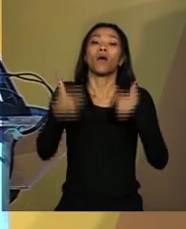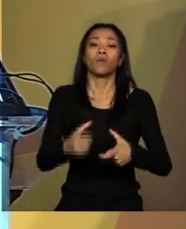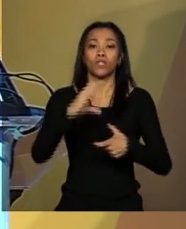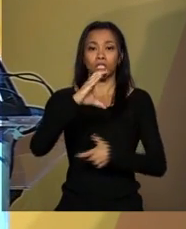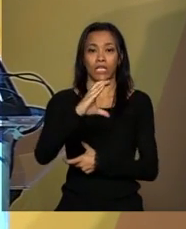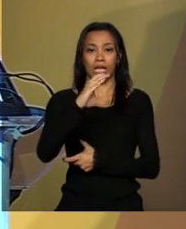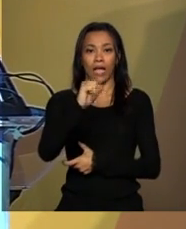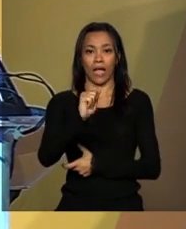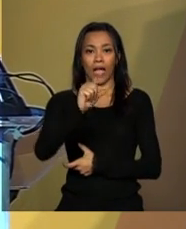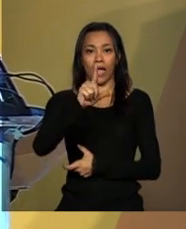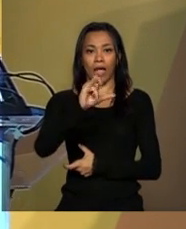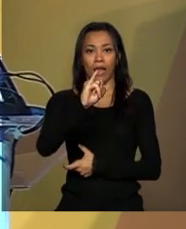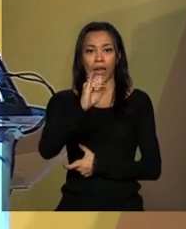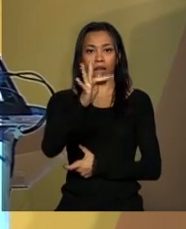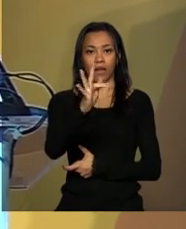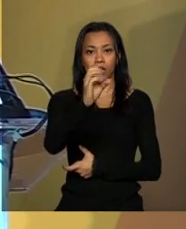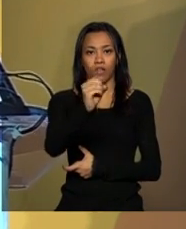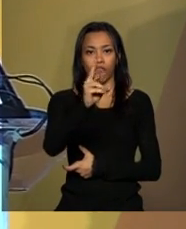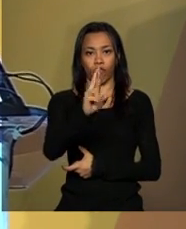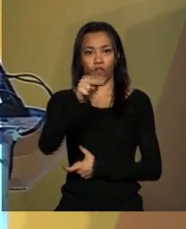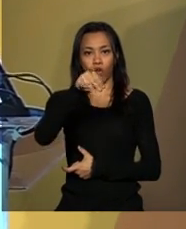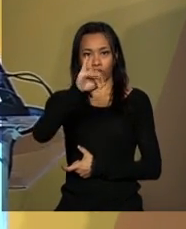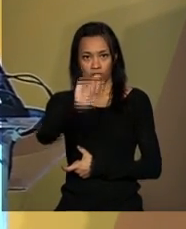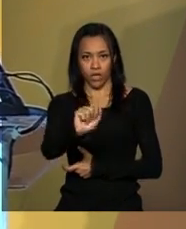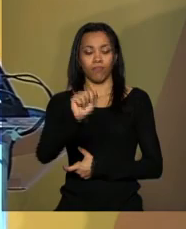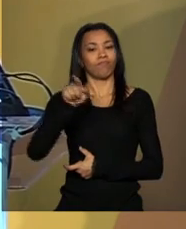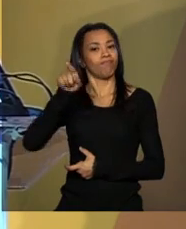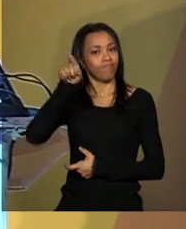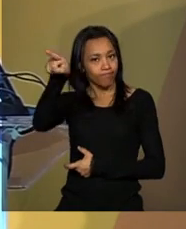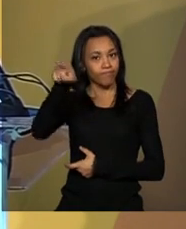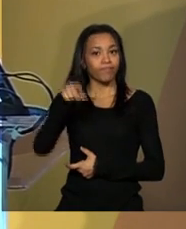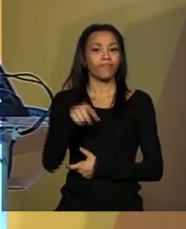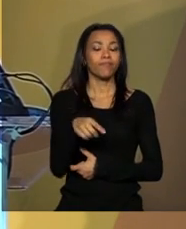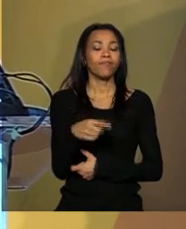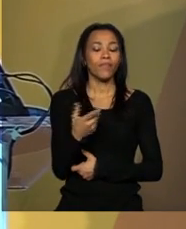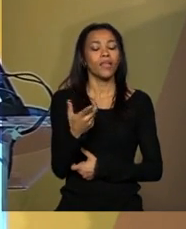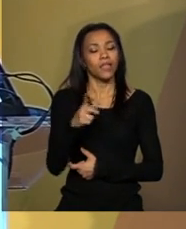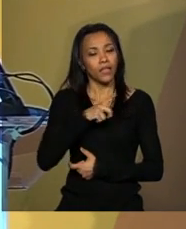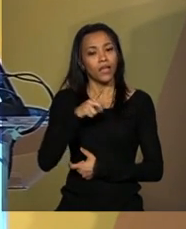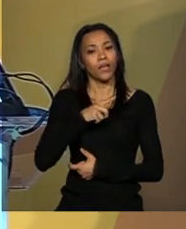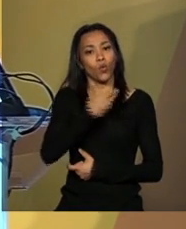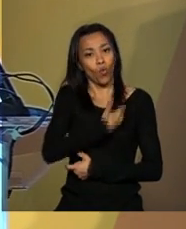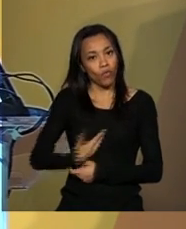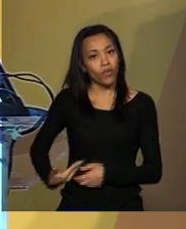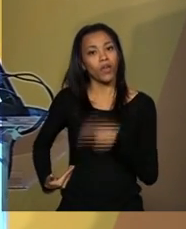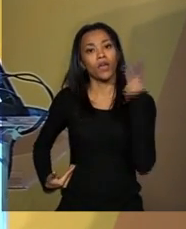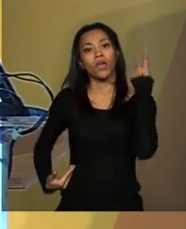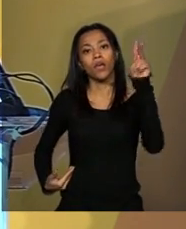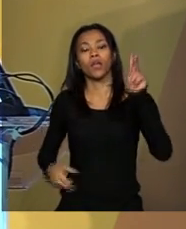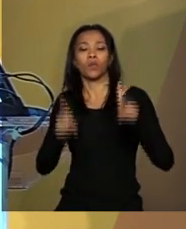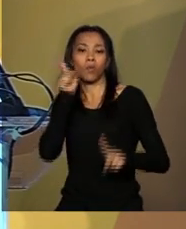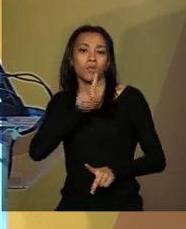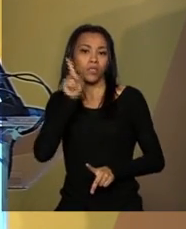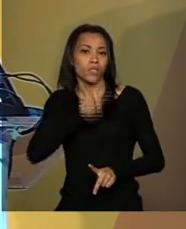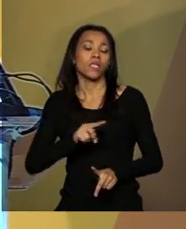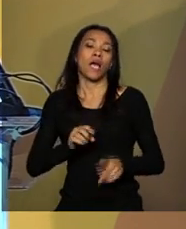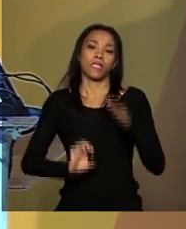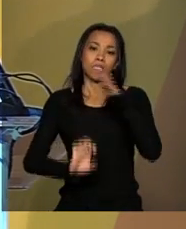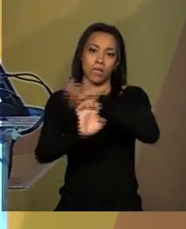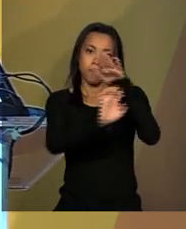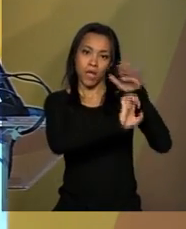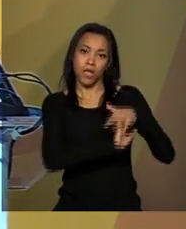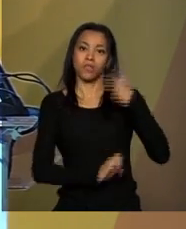um interesse fundamental com o governo americano, com as empresas americanas, com a sociedade